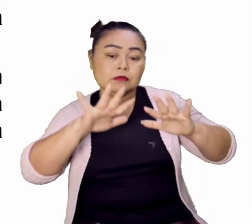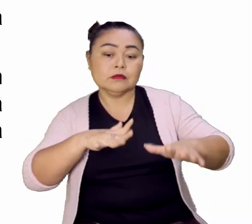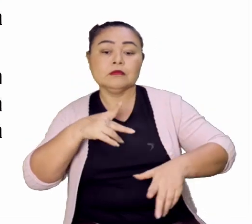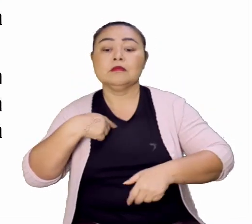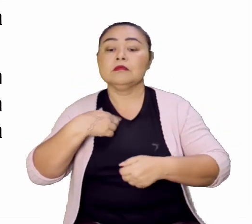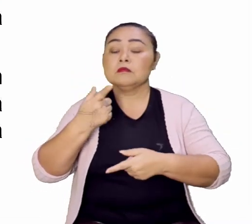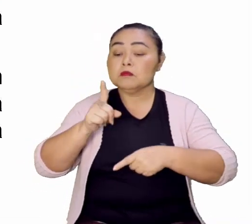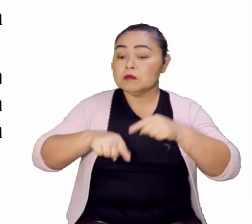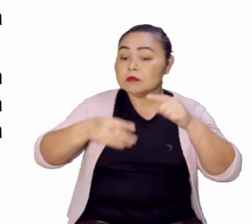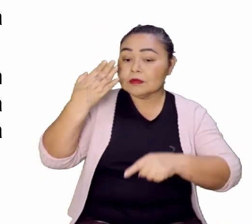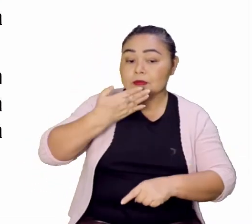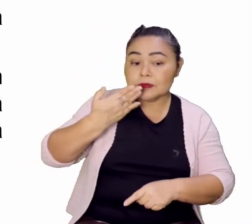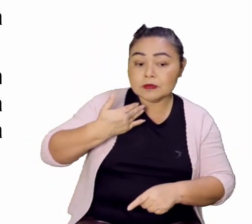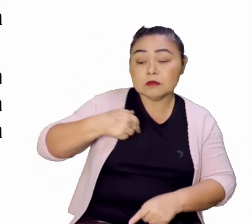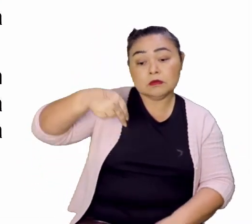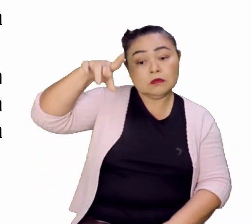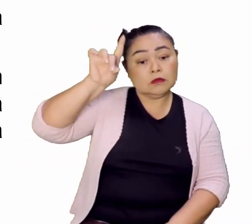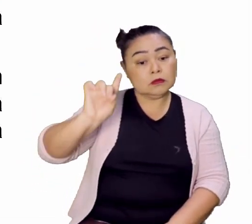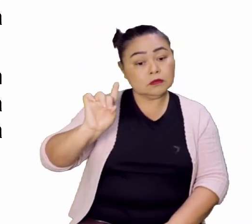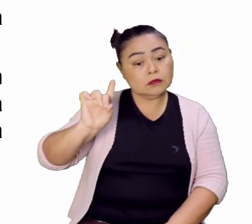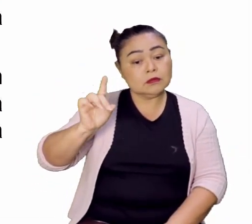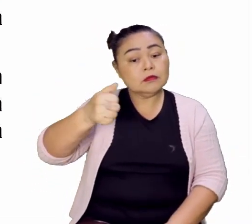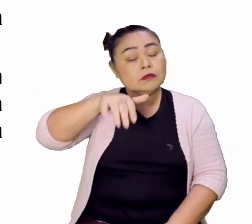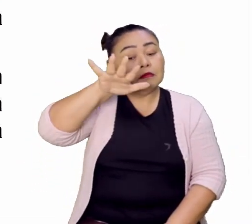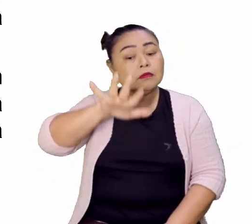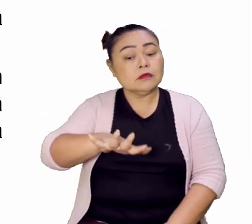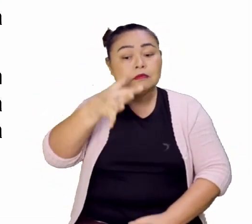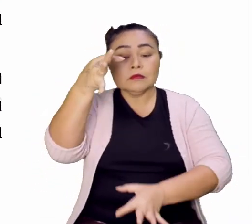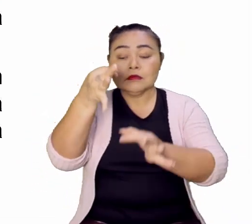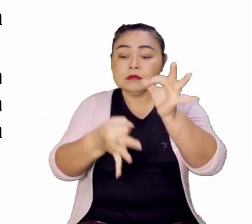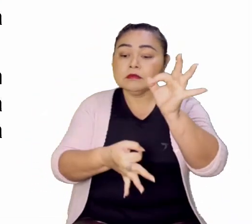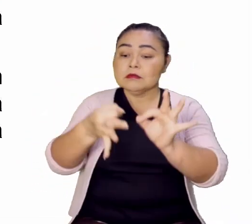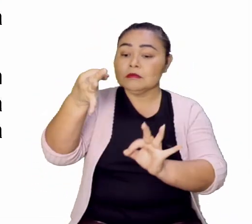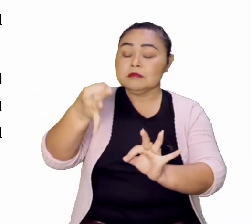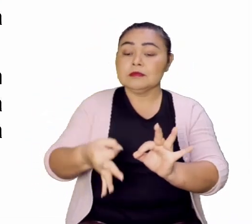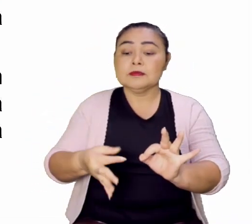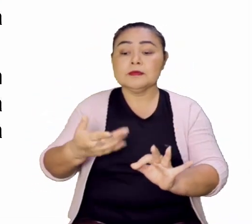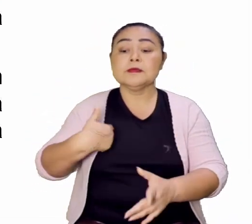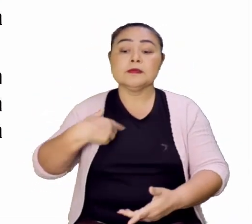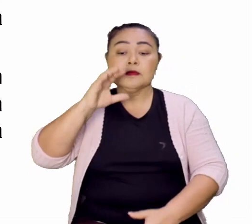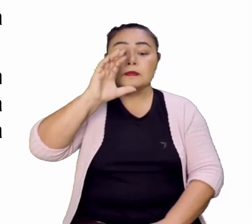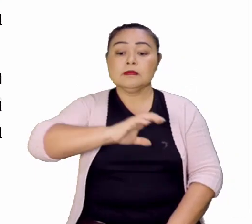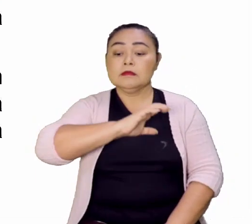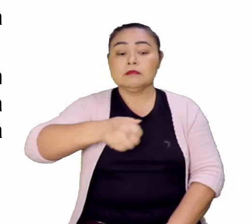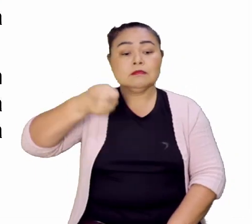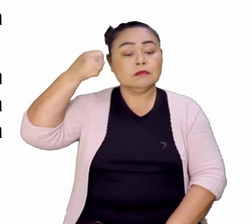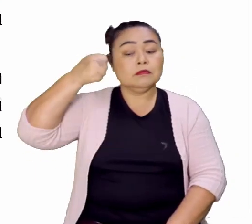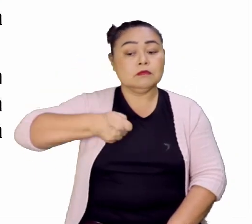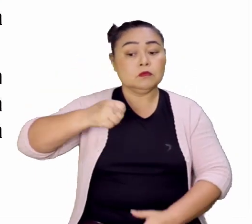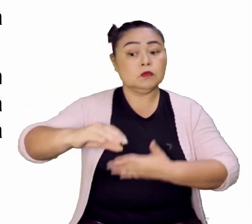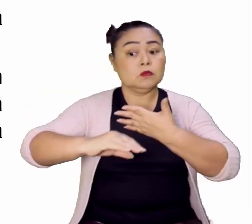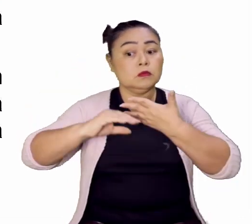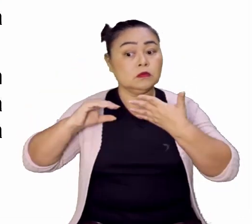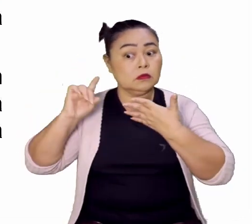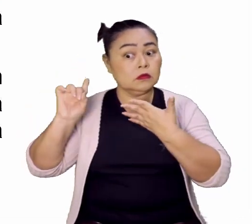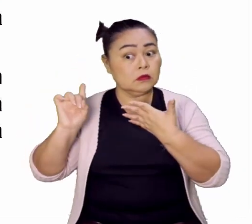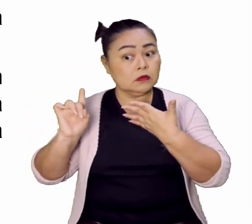da produção açucareira do Nordeste e a instalação do Tribunal da Inquisição na Capitania. Opa!